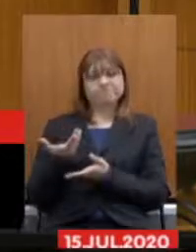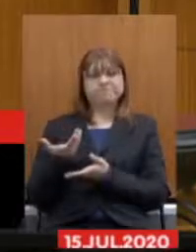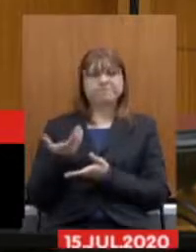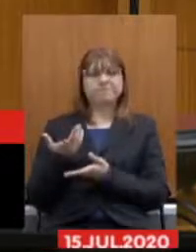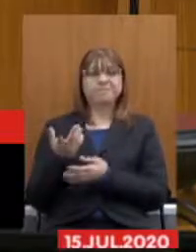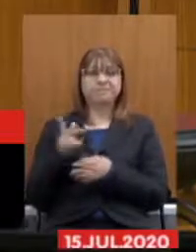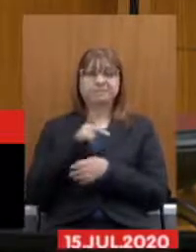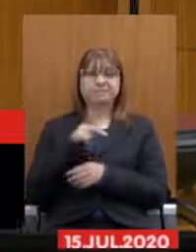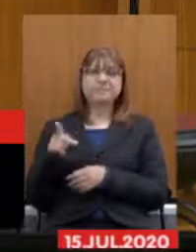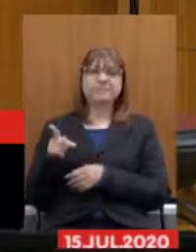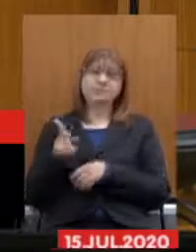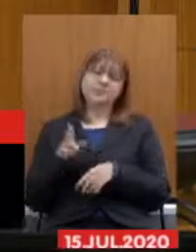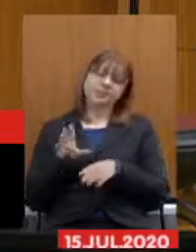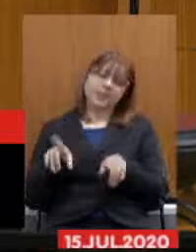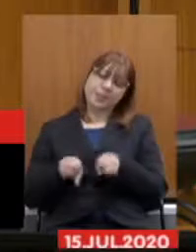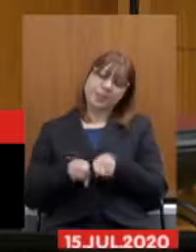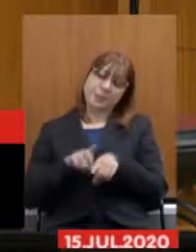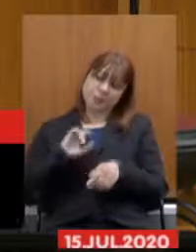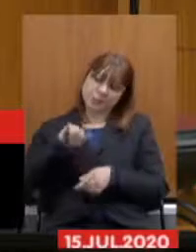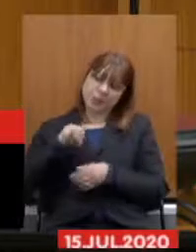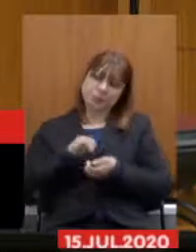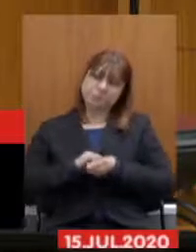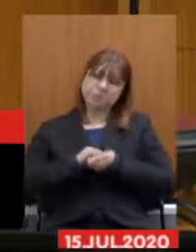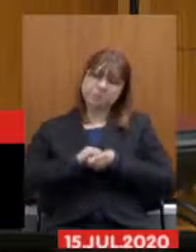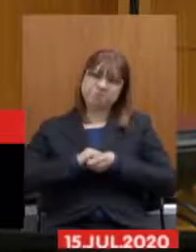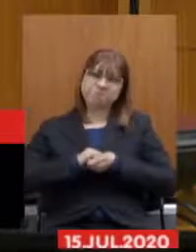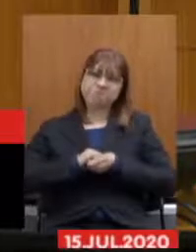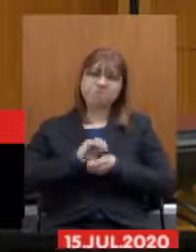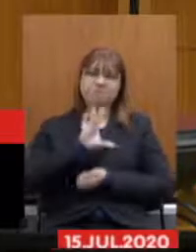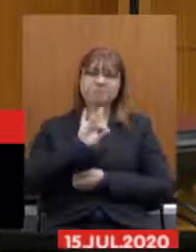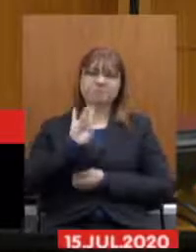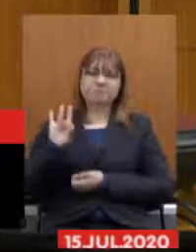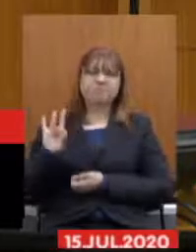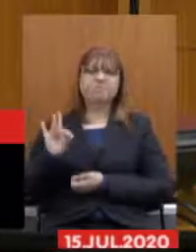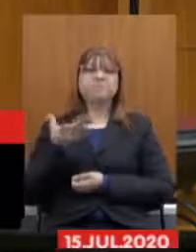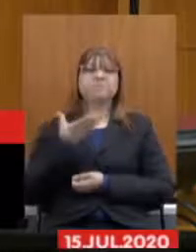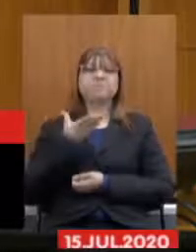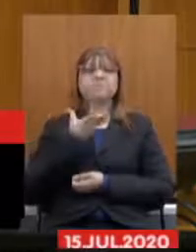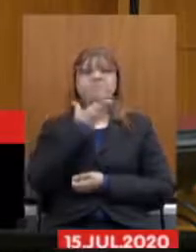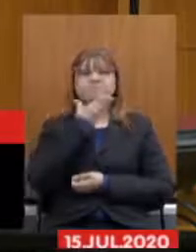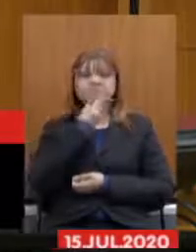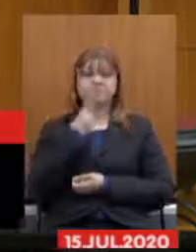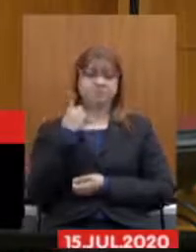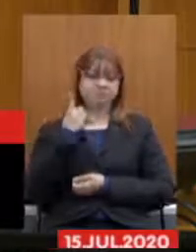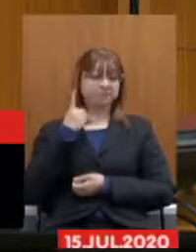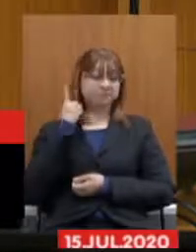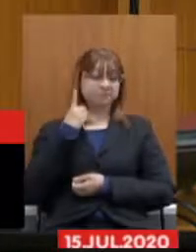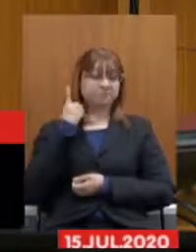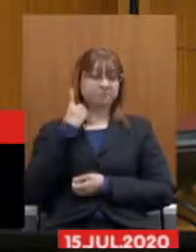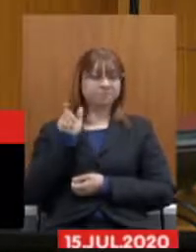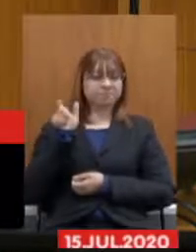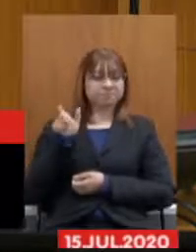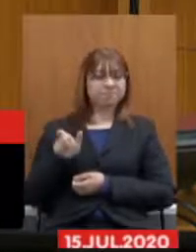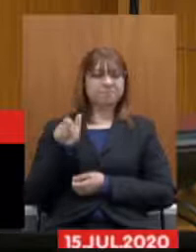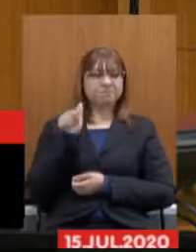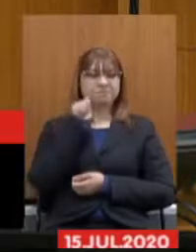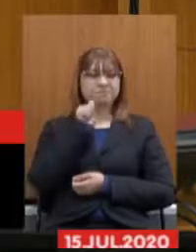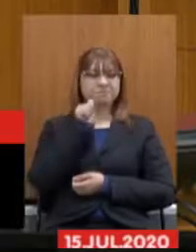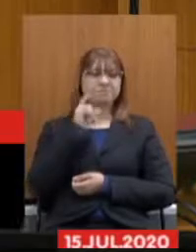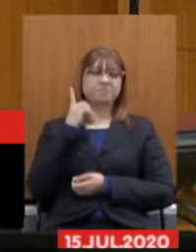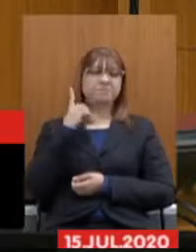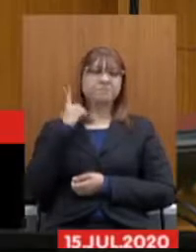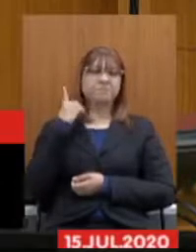cumprimento todos parlamentares homens e na pessoa da